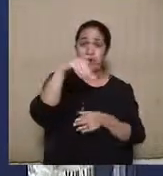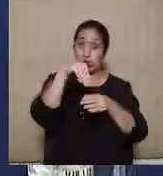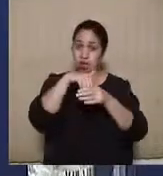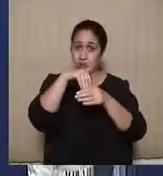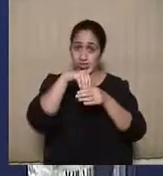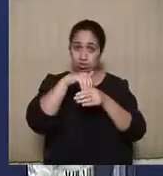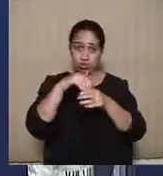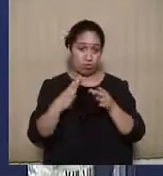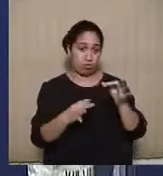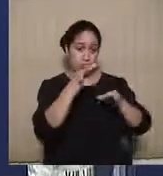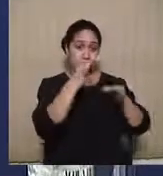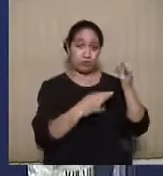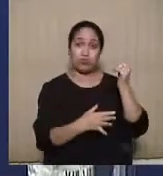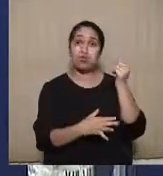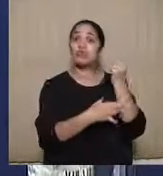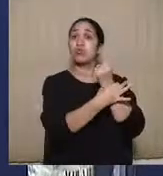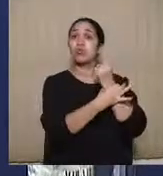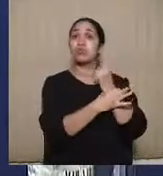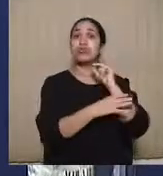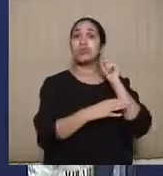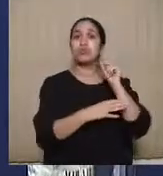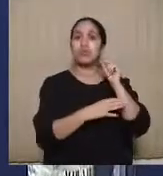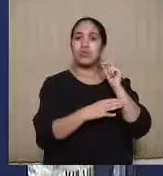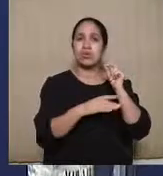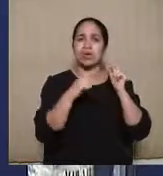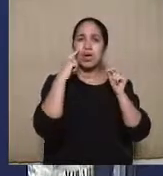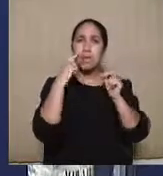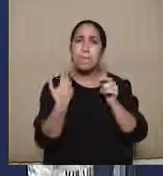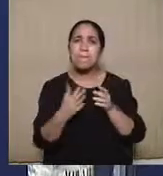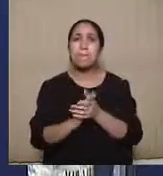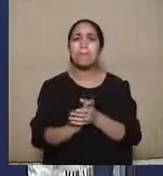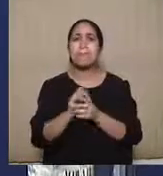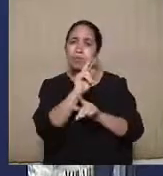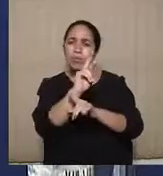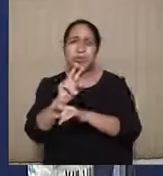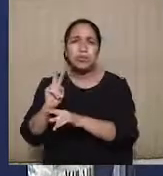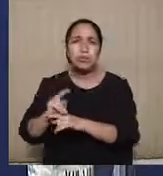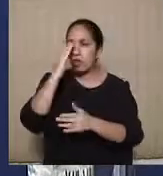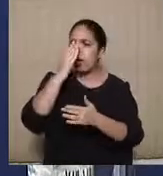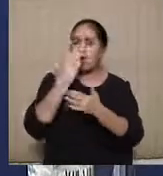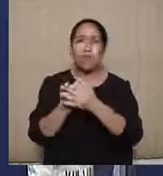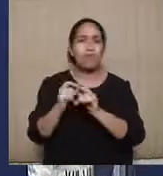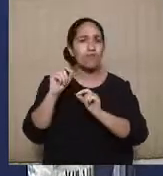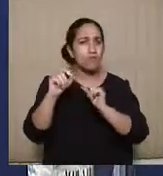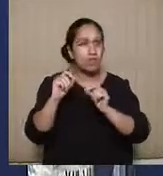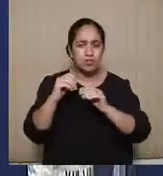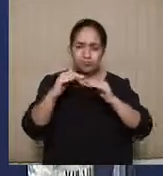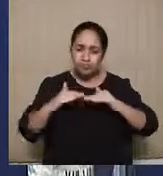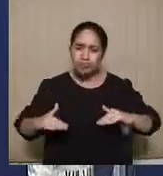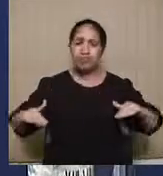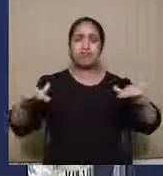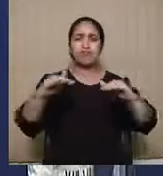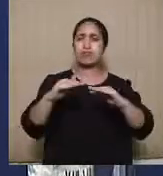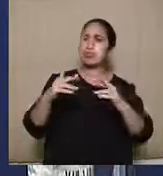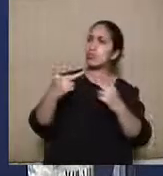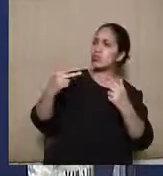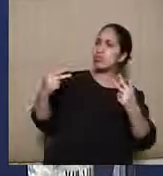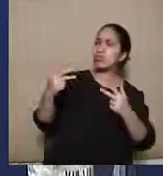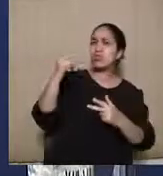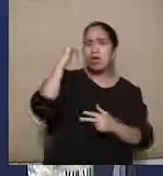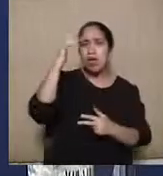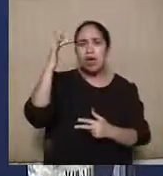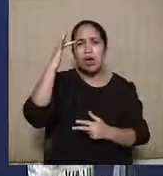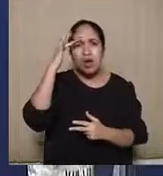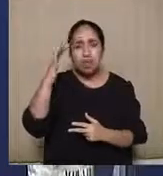segurança jurídica assume a sua face do princípio da proteção da confiança para proteger a estabilização das expectativas de todos